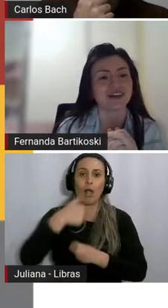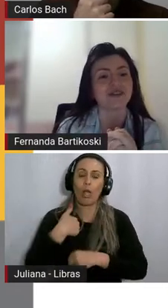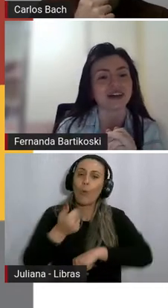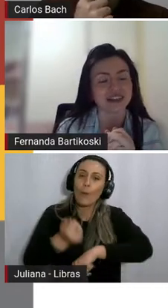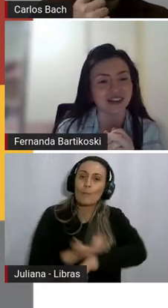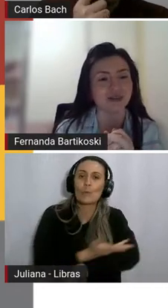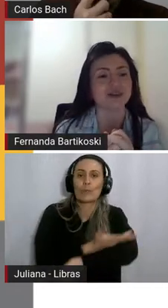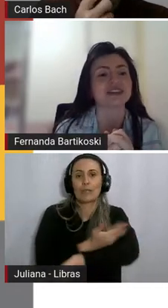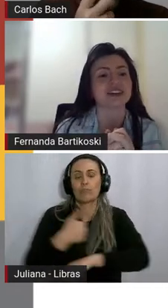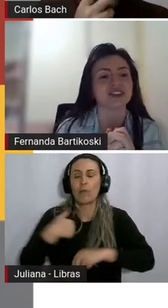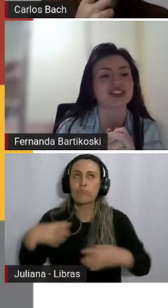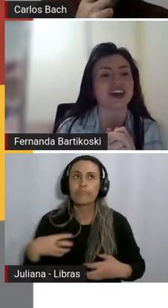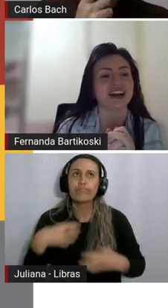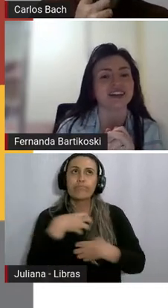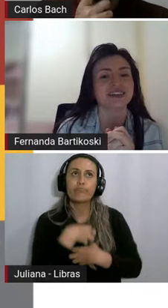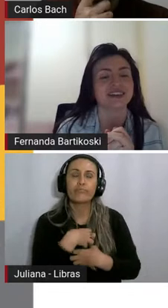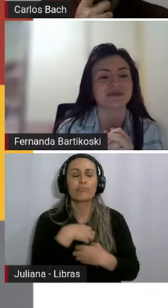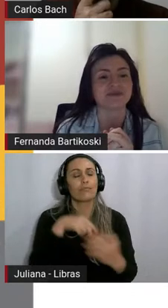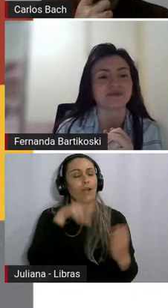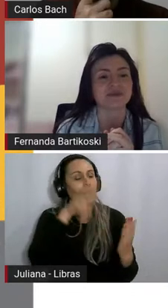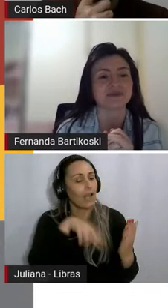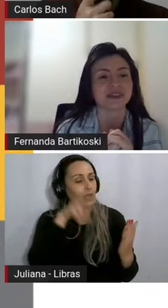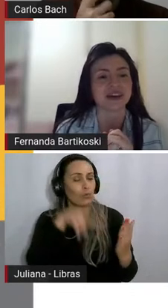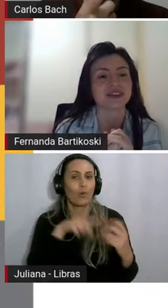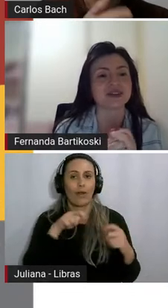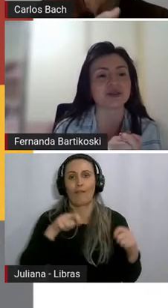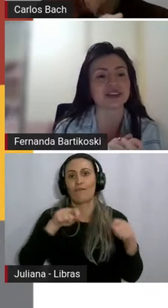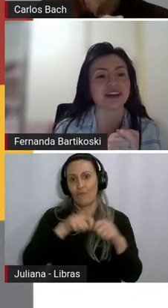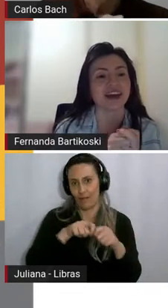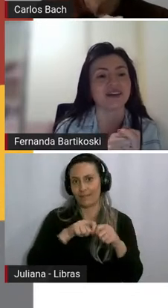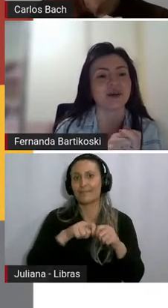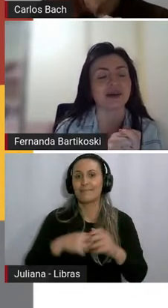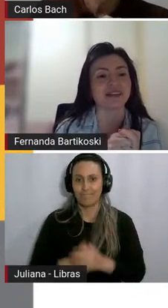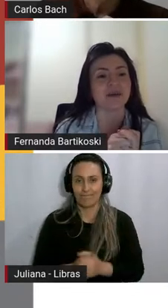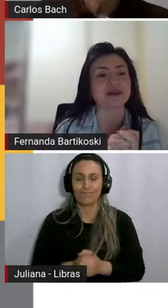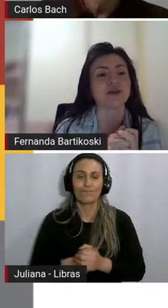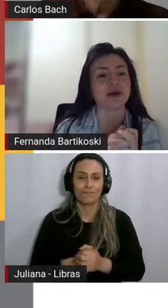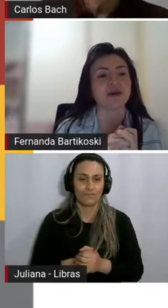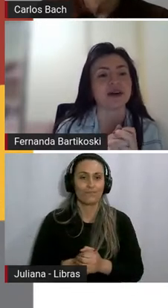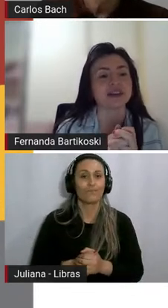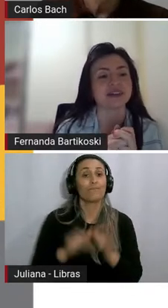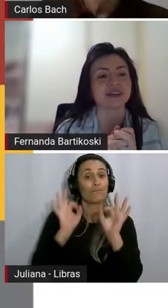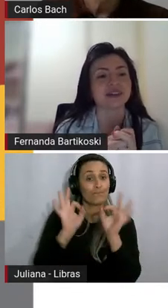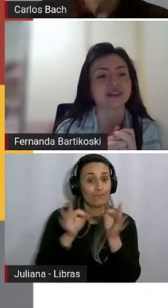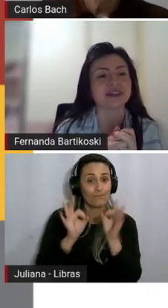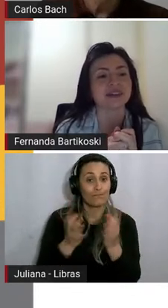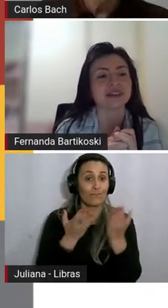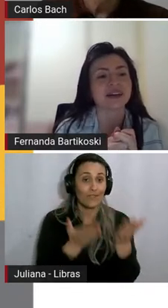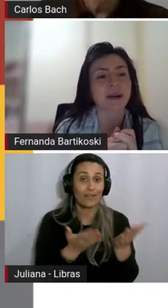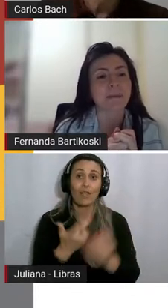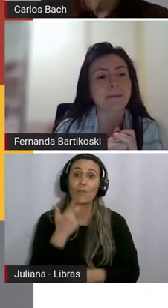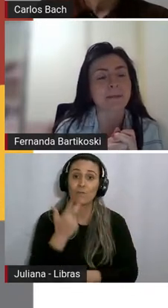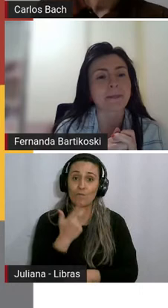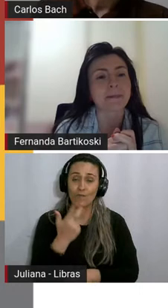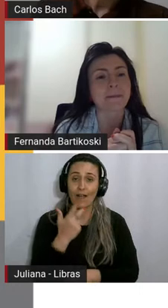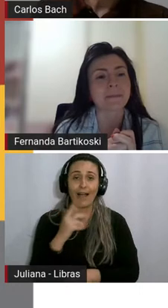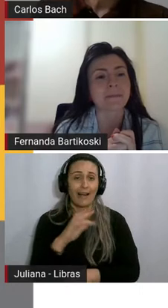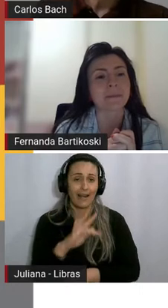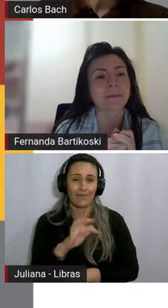com as leituras que a gente realiza. Isso que traz, Fernanda, é bem importante. Isso que falou agora